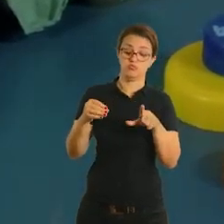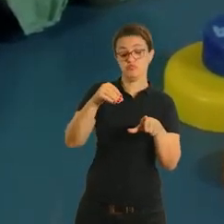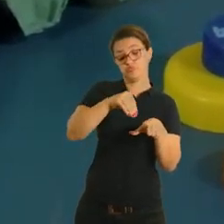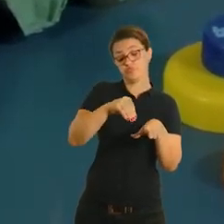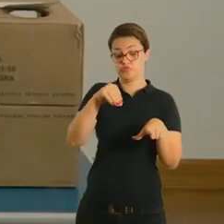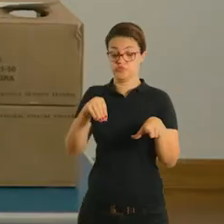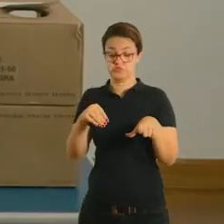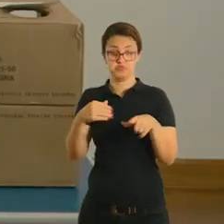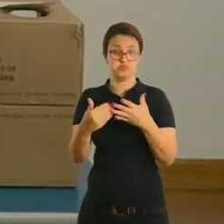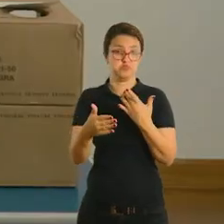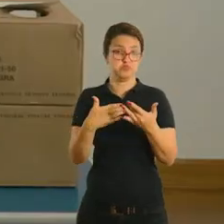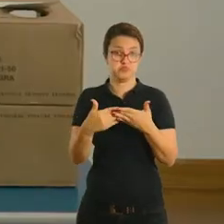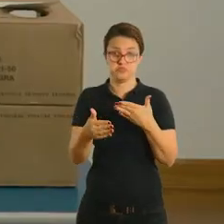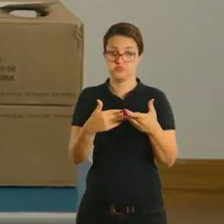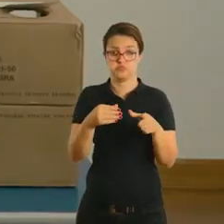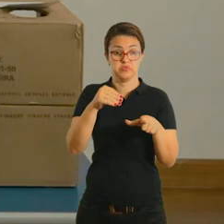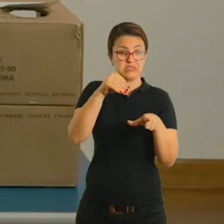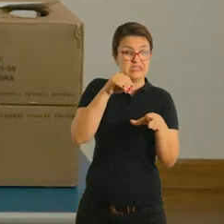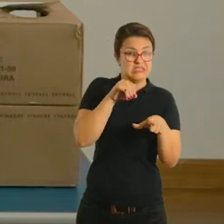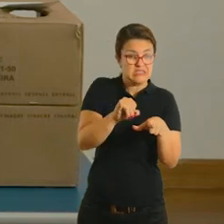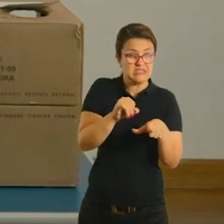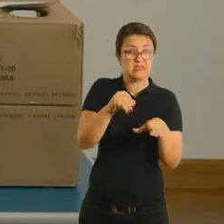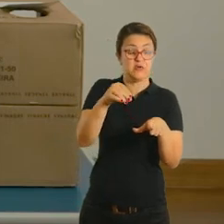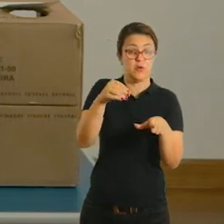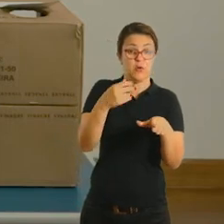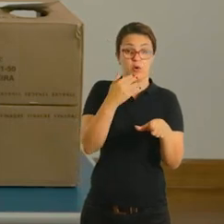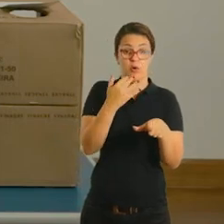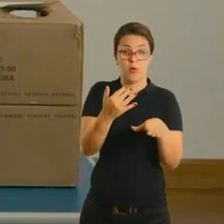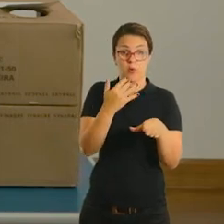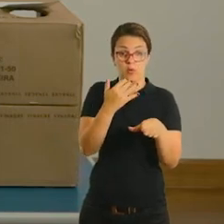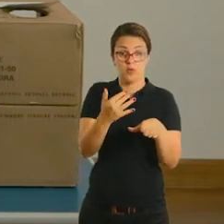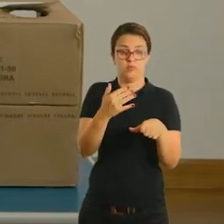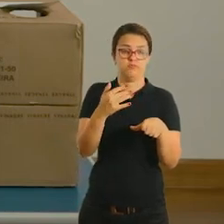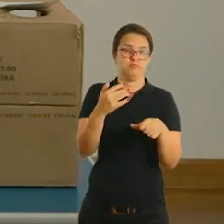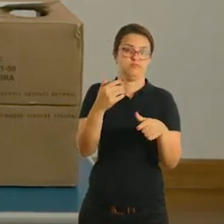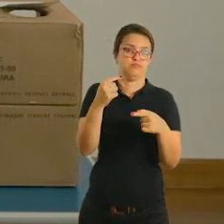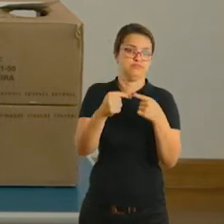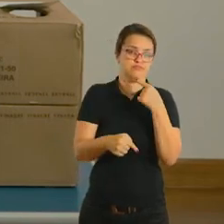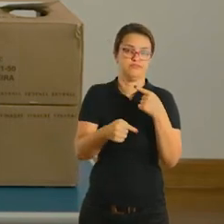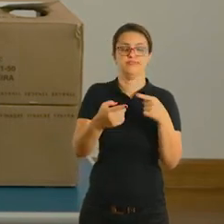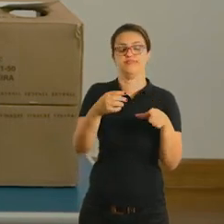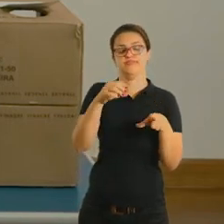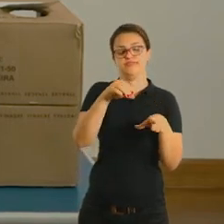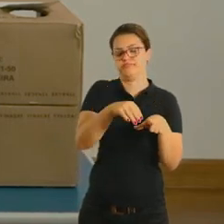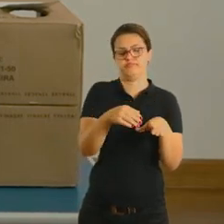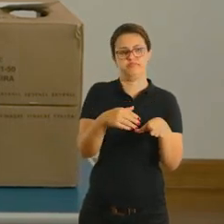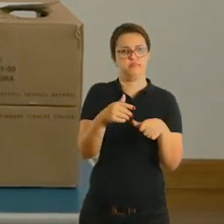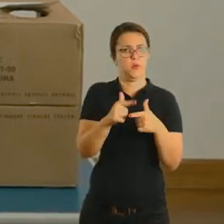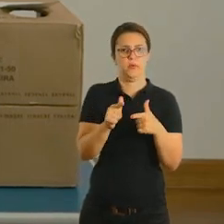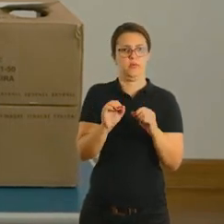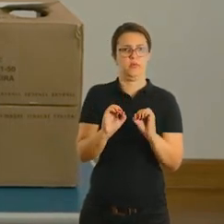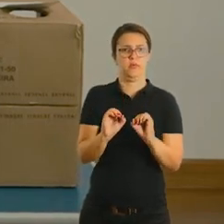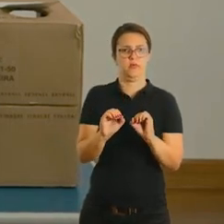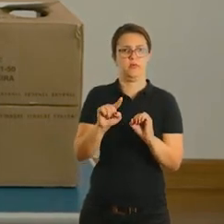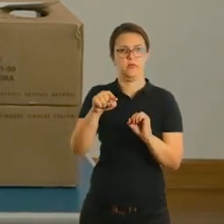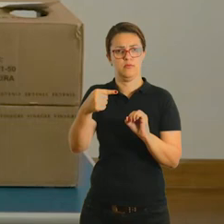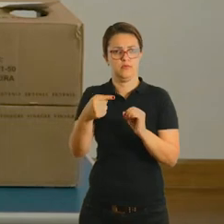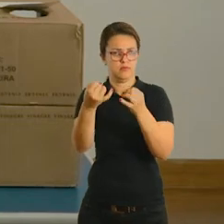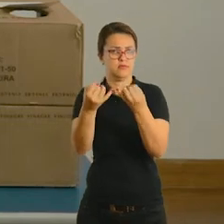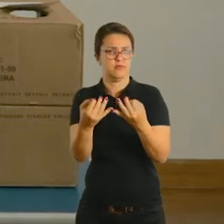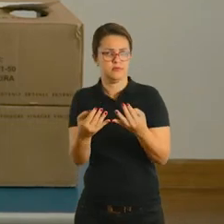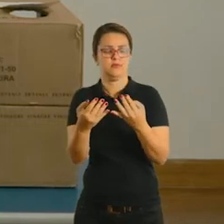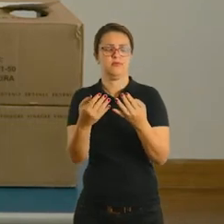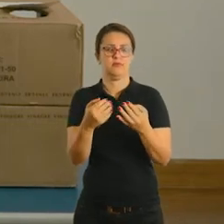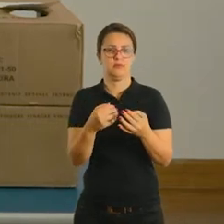ele quiser. Se ele errar, você não precisa corrigir, espere ele testar. Depois você entra com algumas intervenções. Você pode colocar tampas